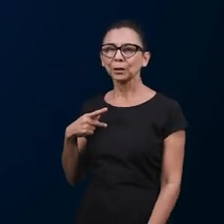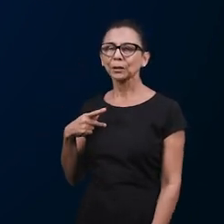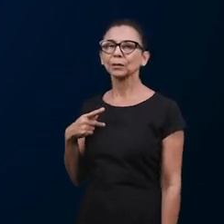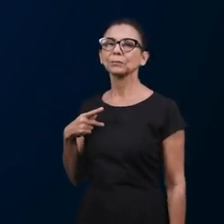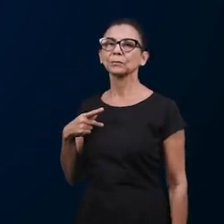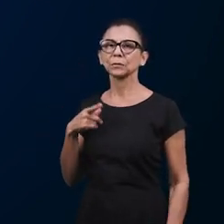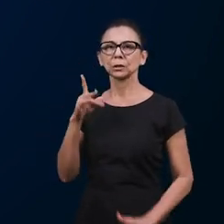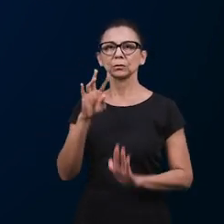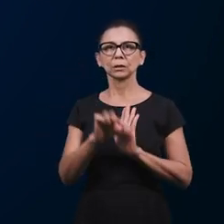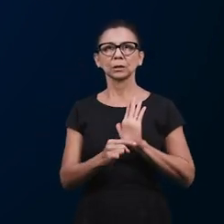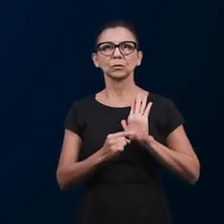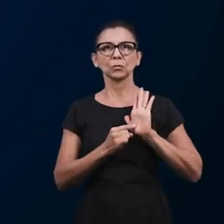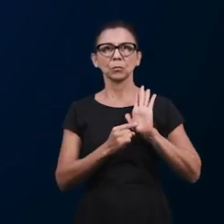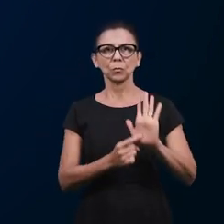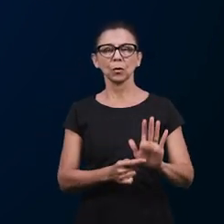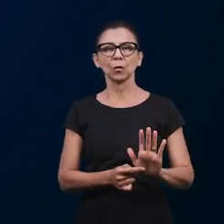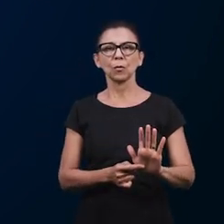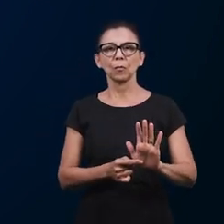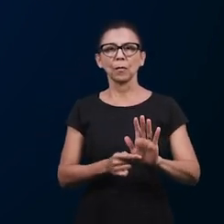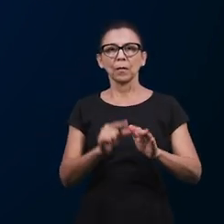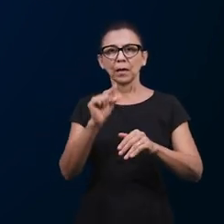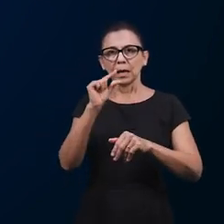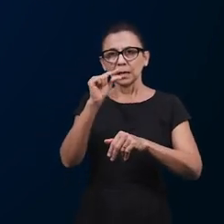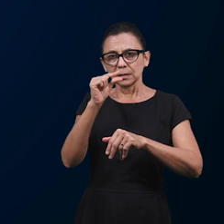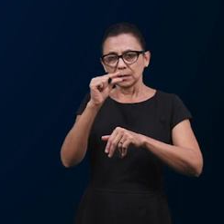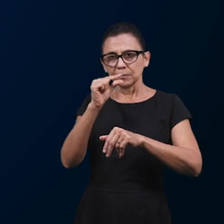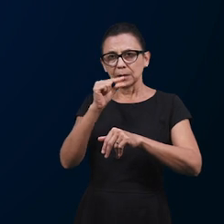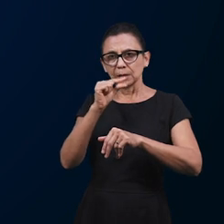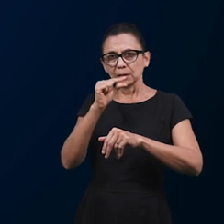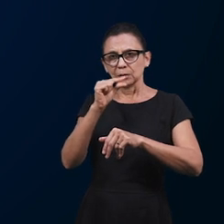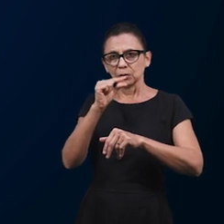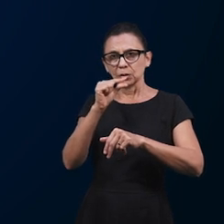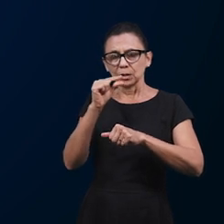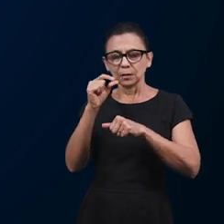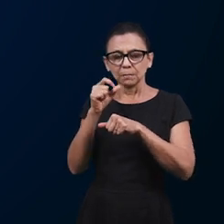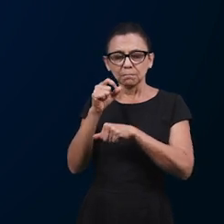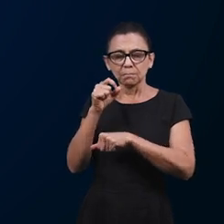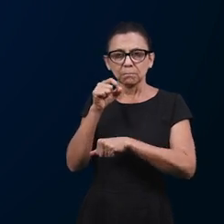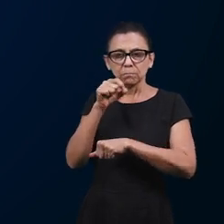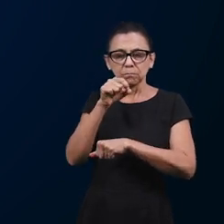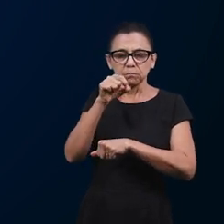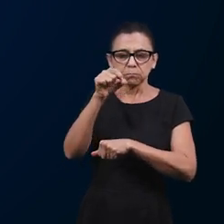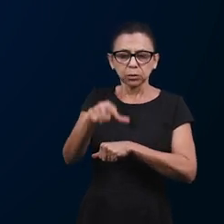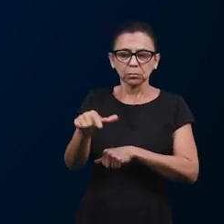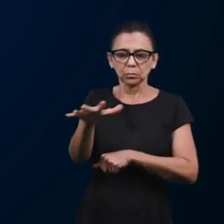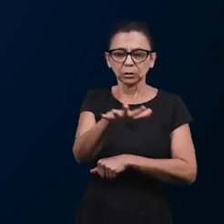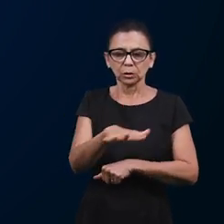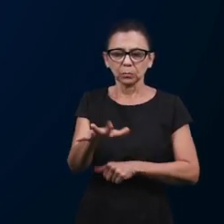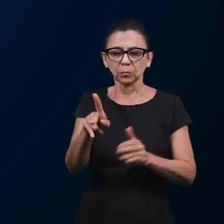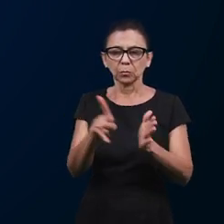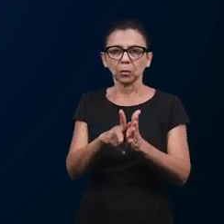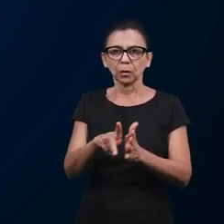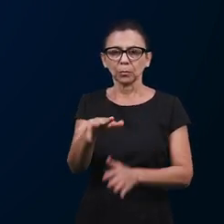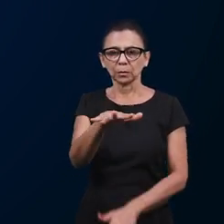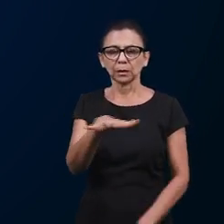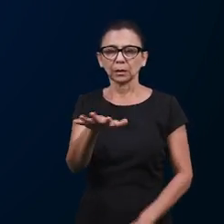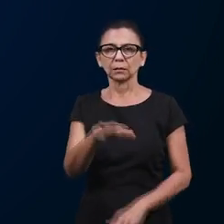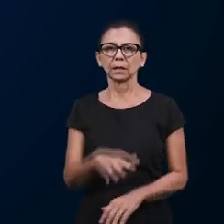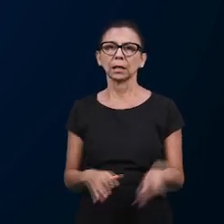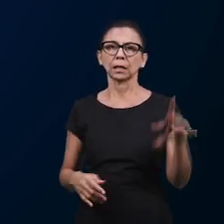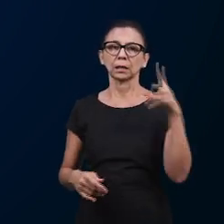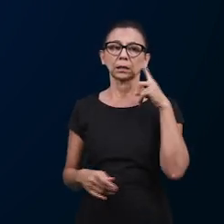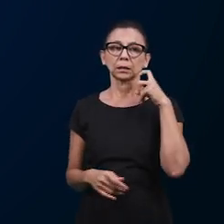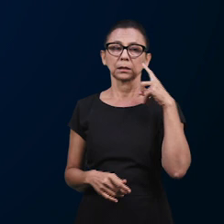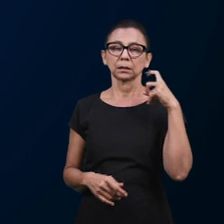Porque o texto fala que o homem pega essa semente do grão, que fala da fé, e ele semeia no seu campo. Ou seja, no